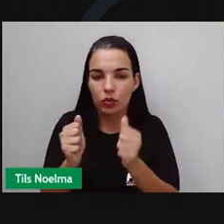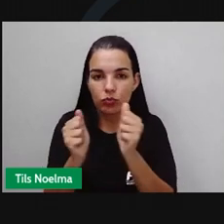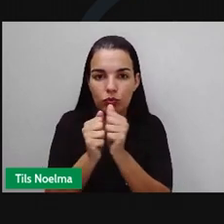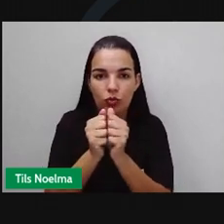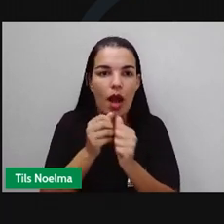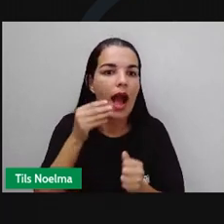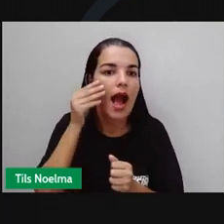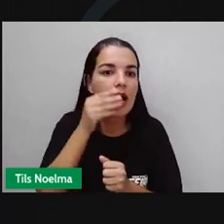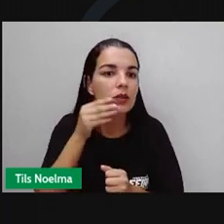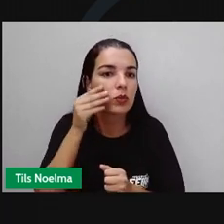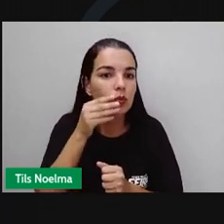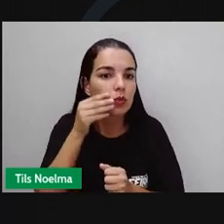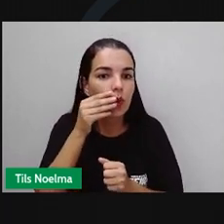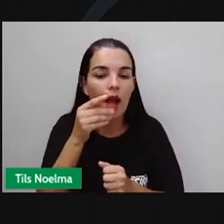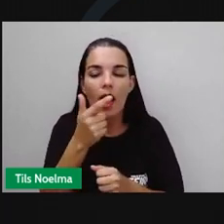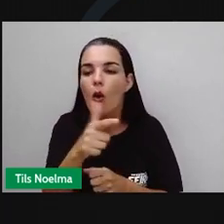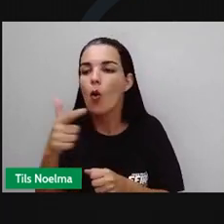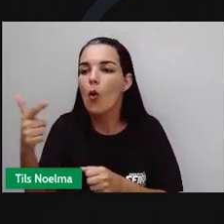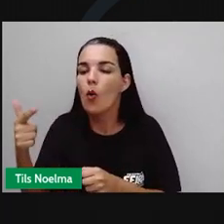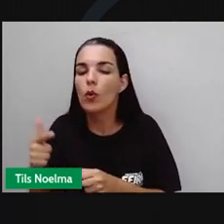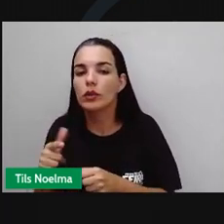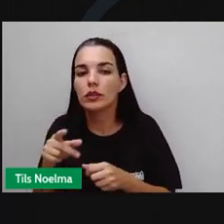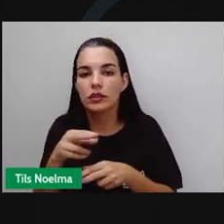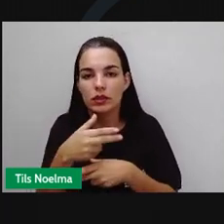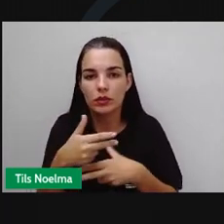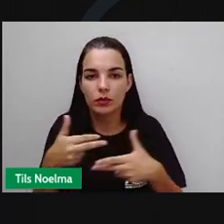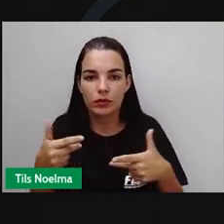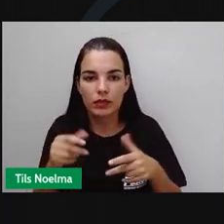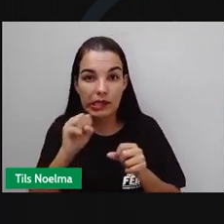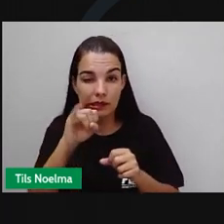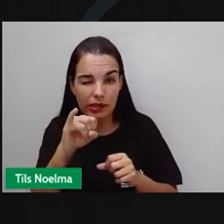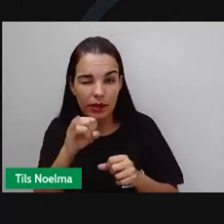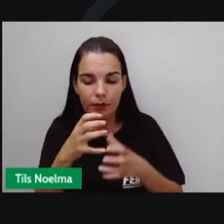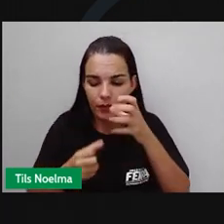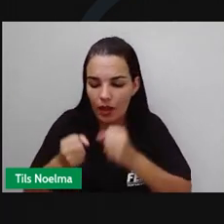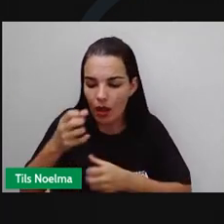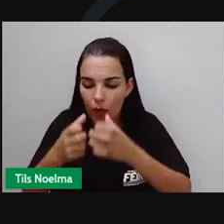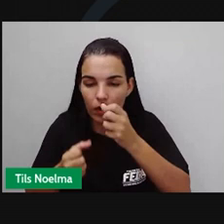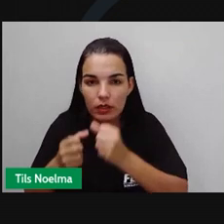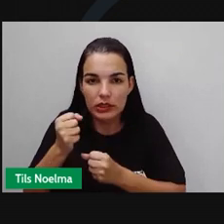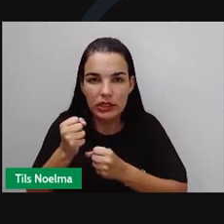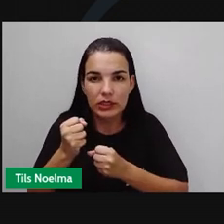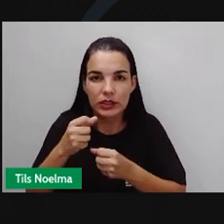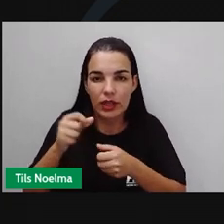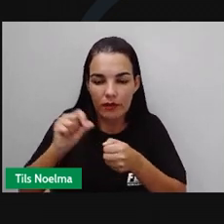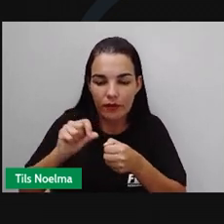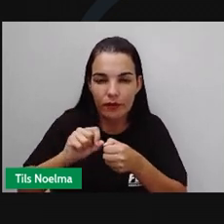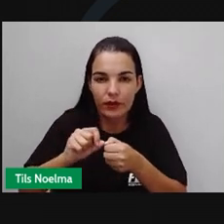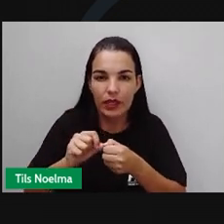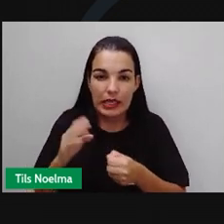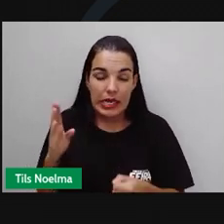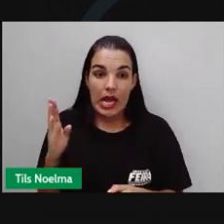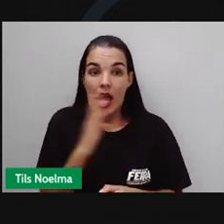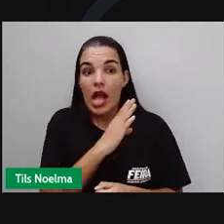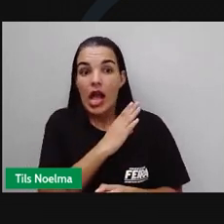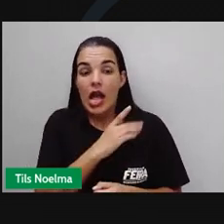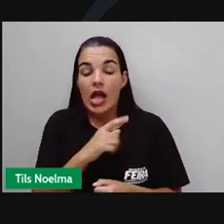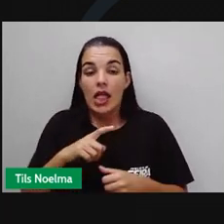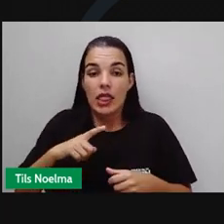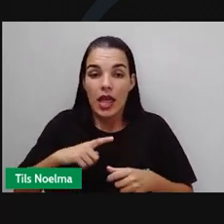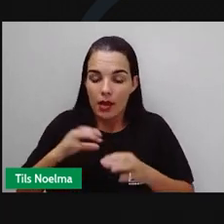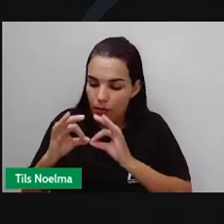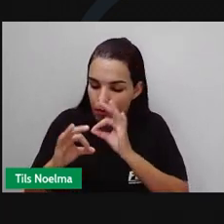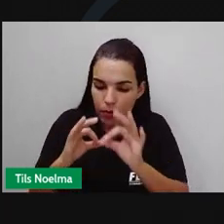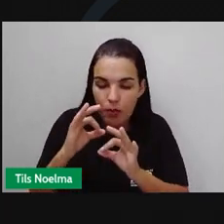junto com muitas outras substâncias. Conforme o leite fica cada vez mais ácido, suas proteínas começam a se aglomerar e